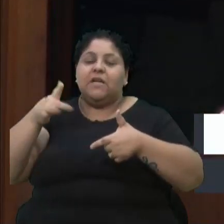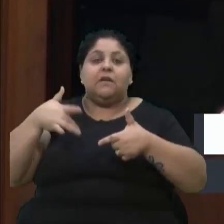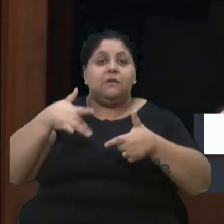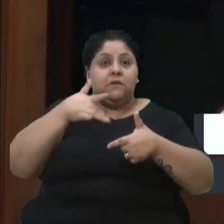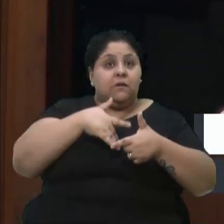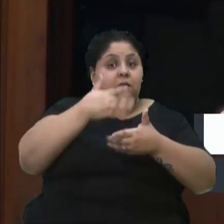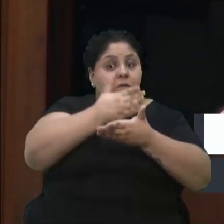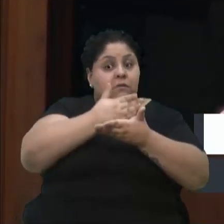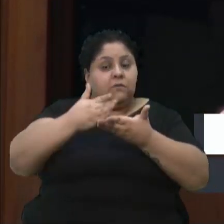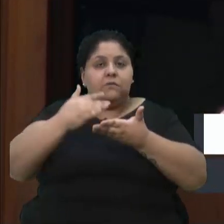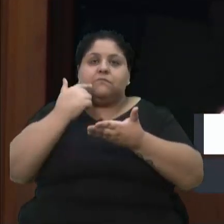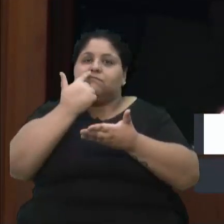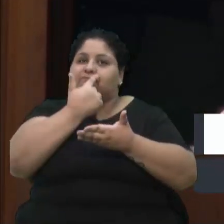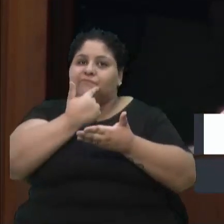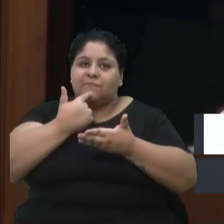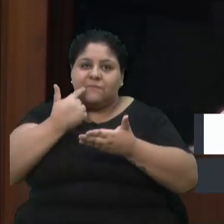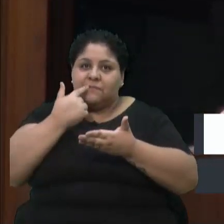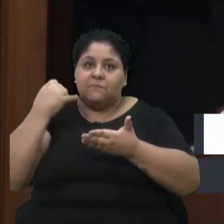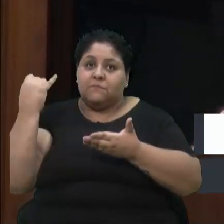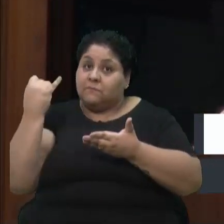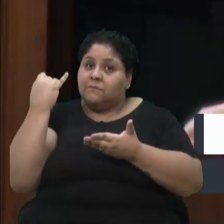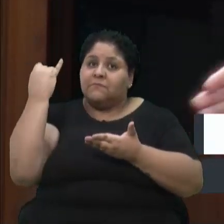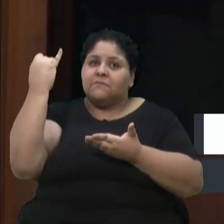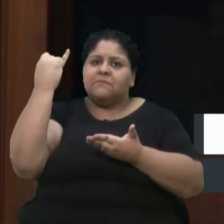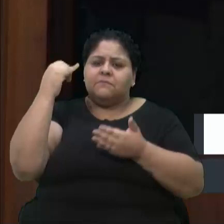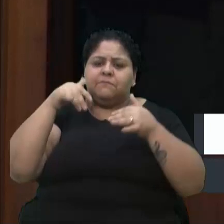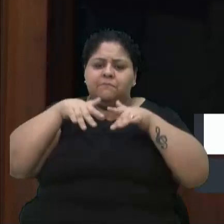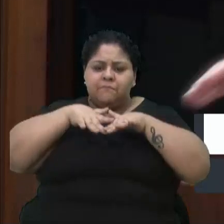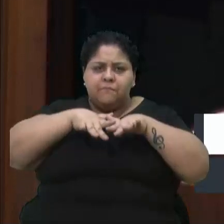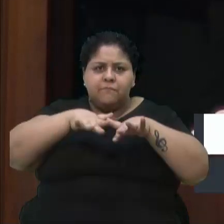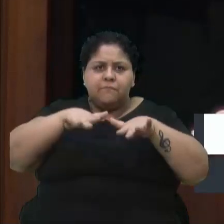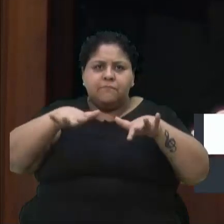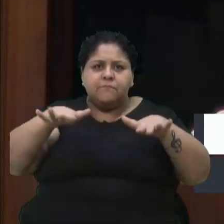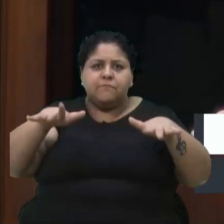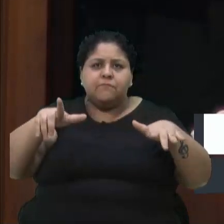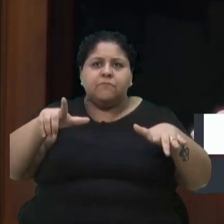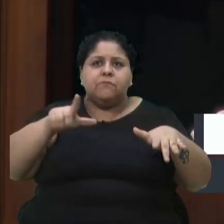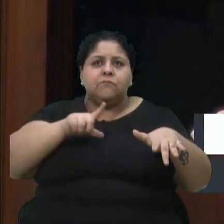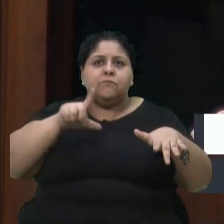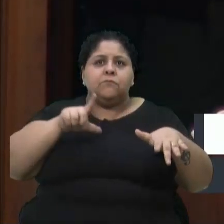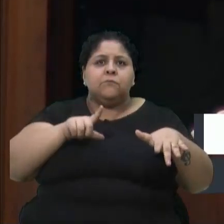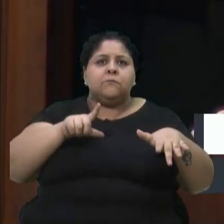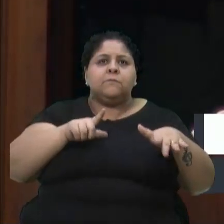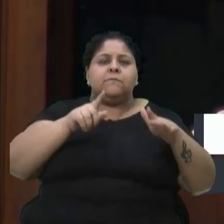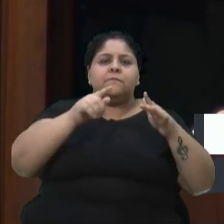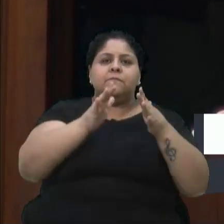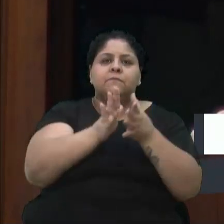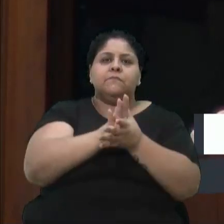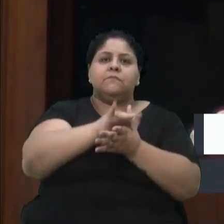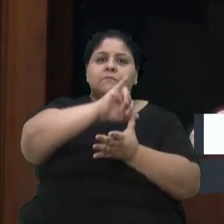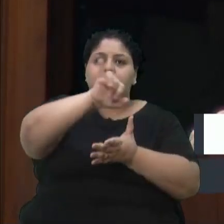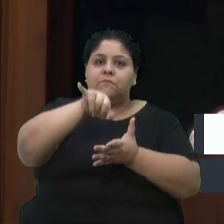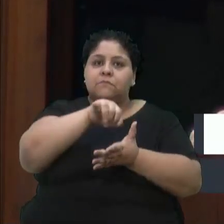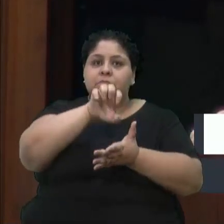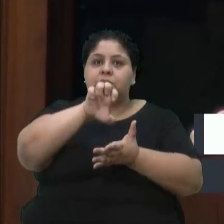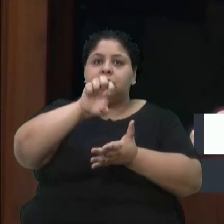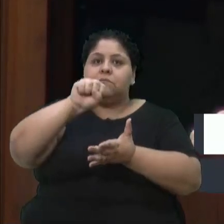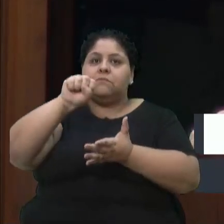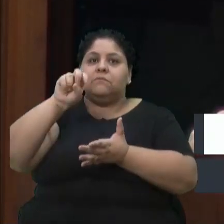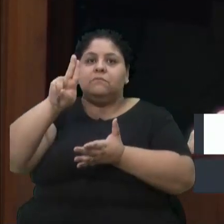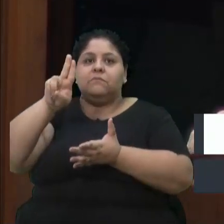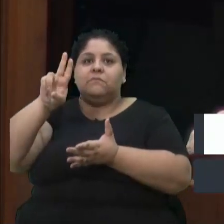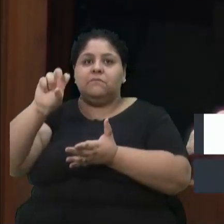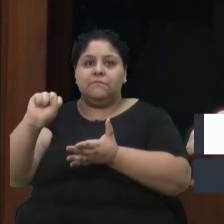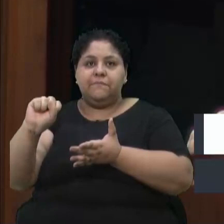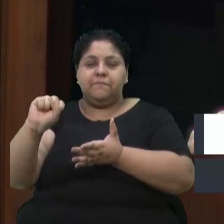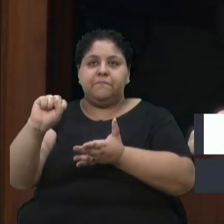Então, a importância da mobilização, nós temos o Jesus nos